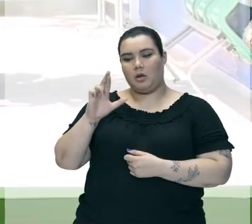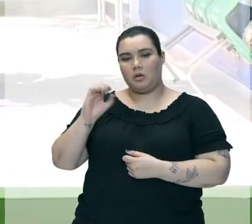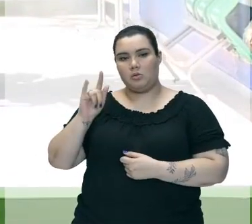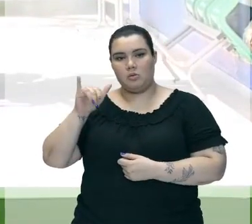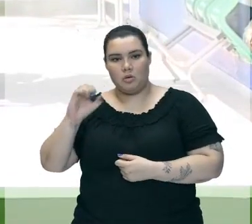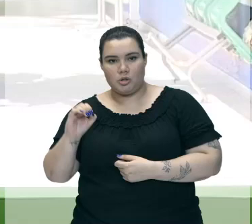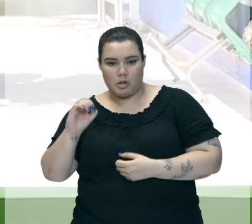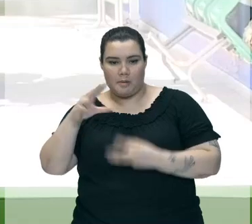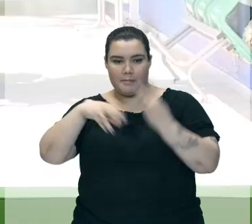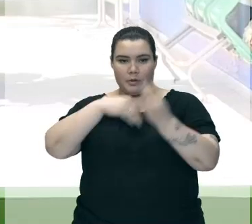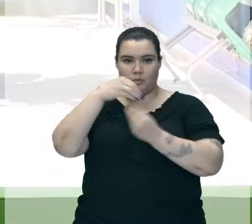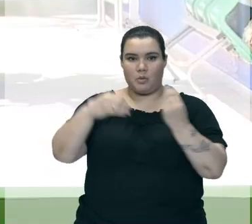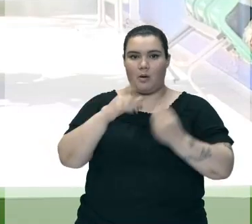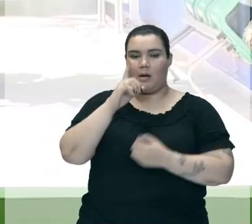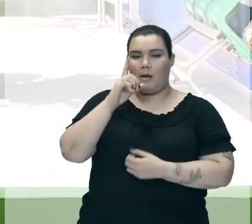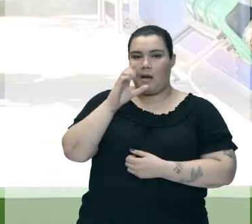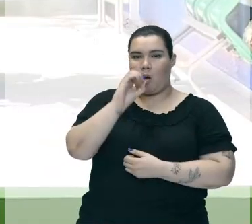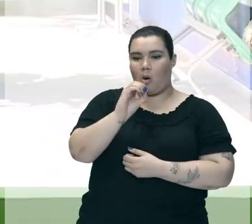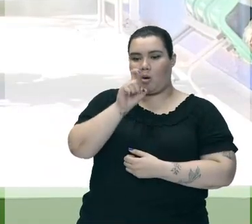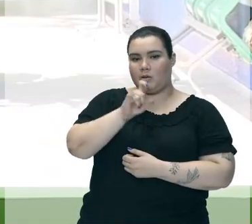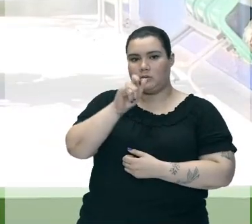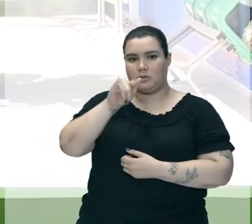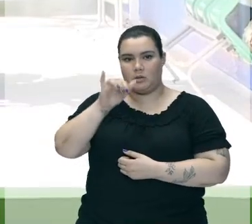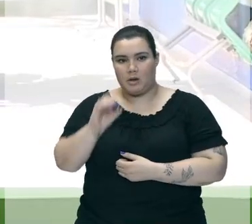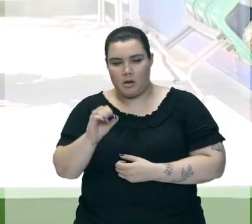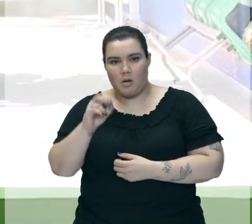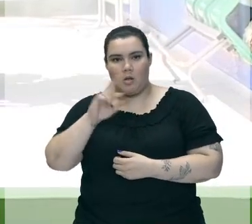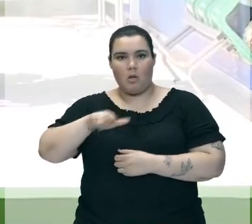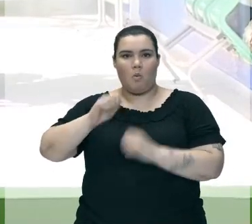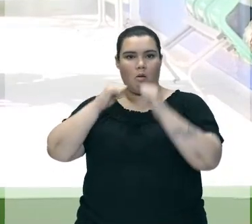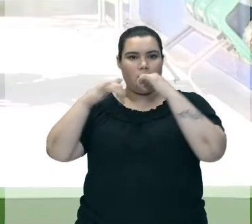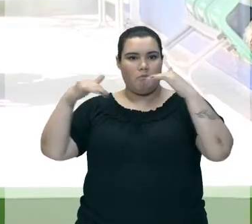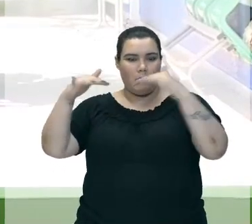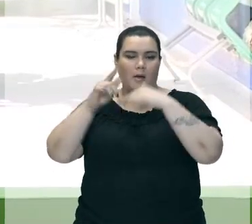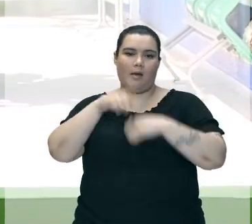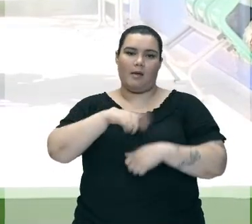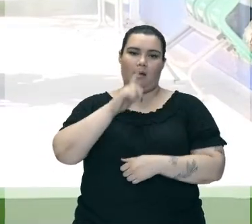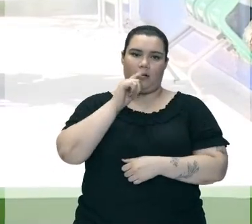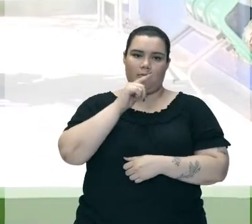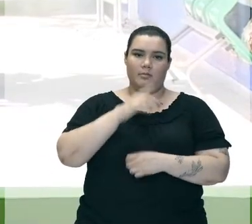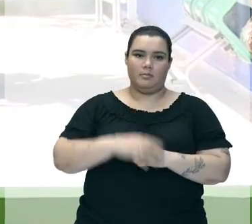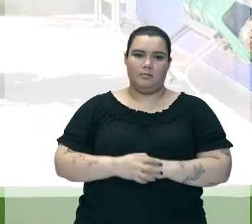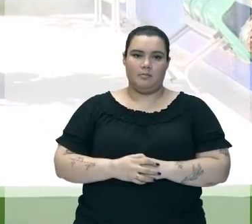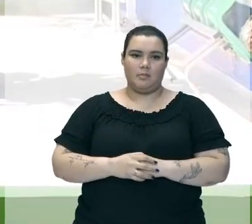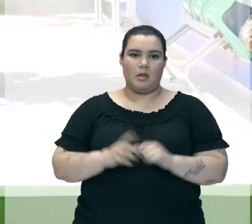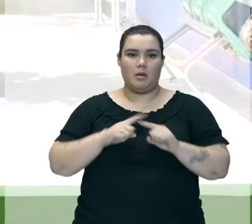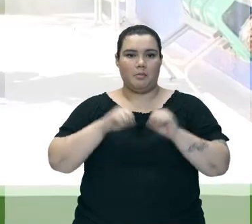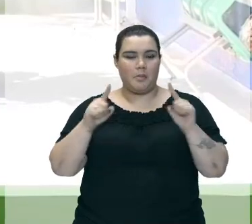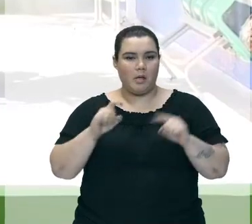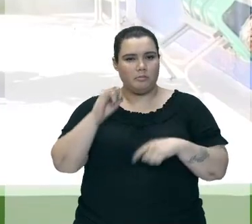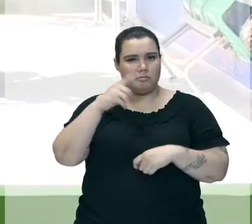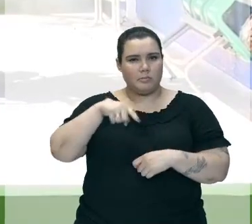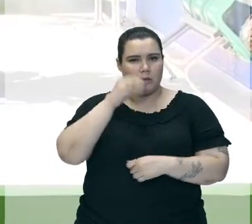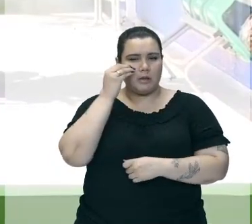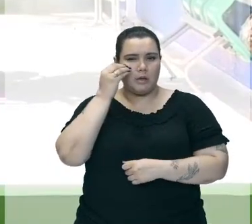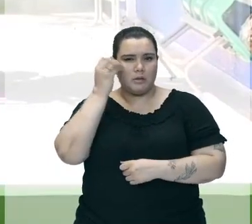Oxigênio Ele Vai Produzir Água E Não Fumaça Então Claro Vocês Não Vão Conseguir Ver Mas Se Fizer Esse Experimento